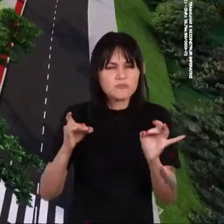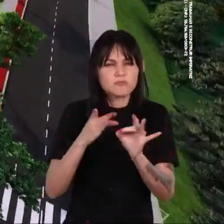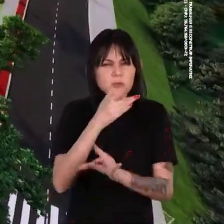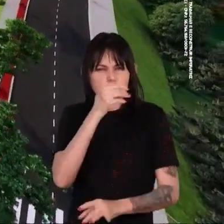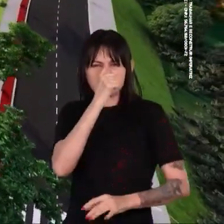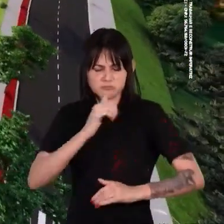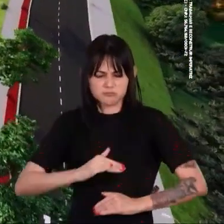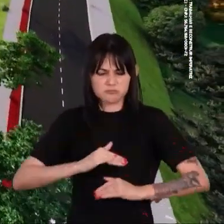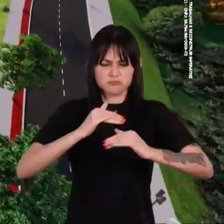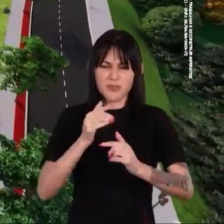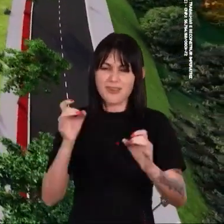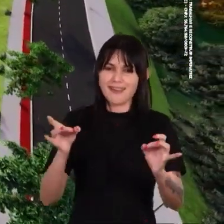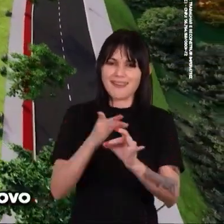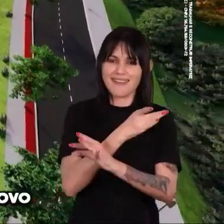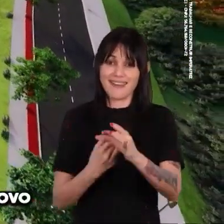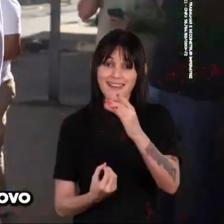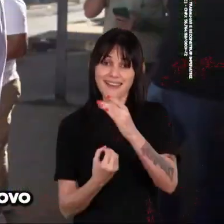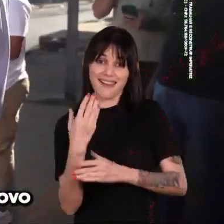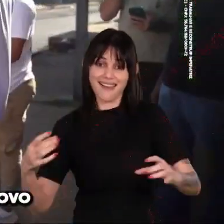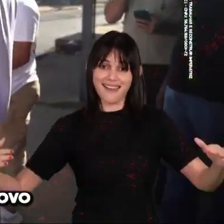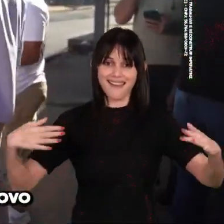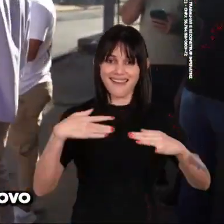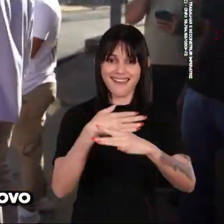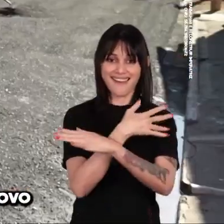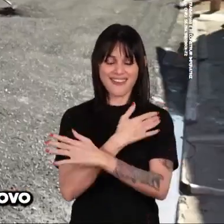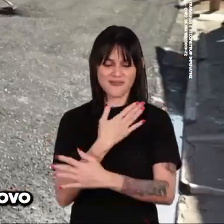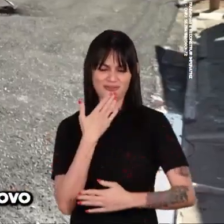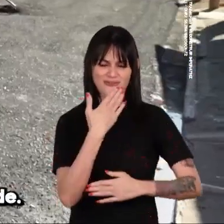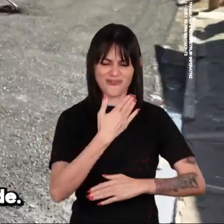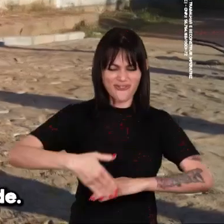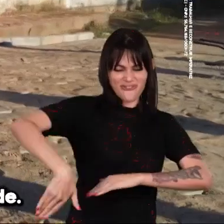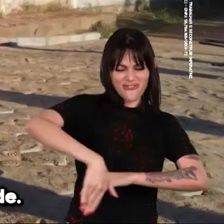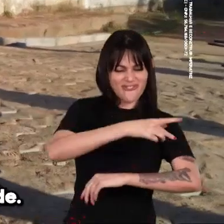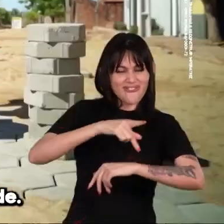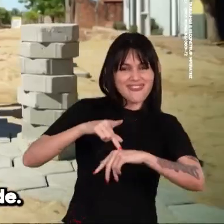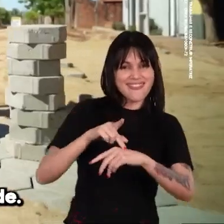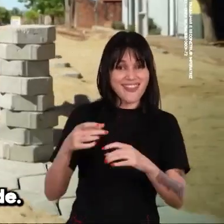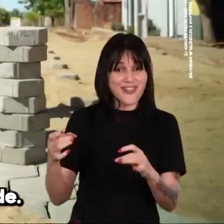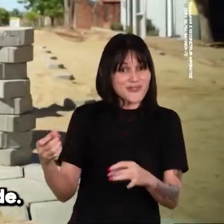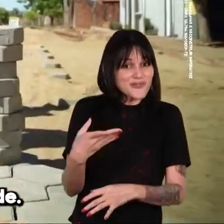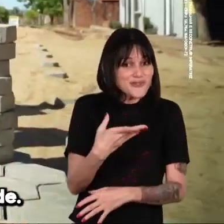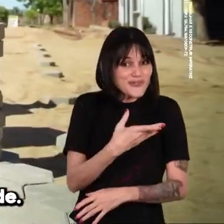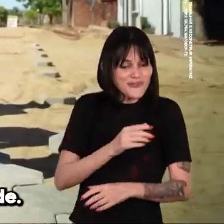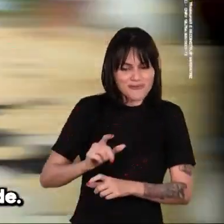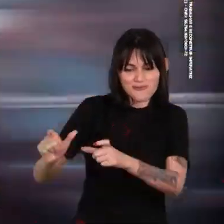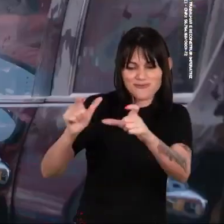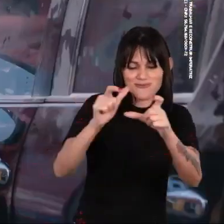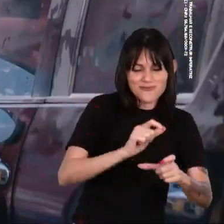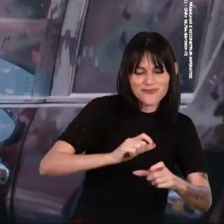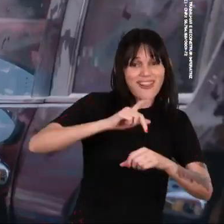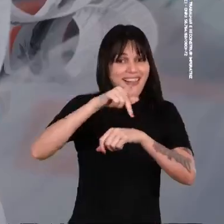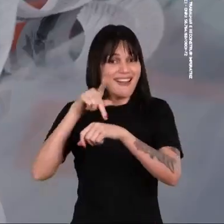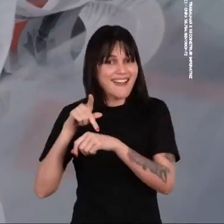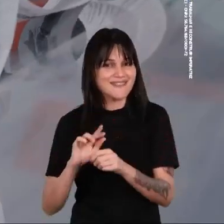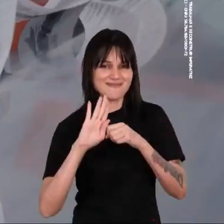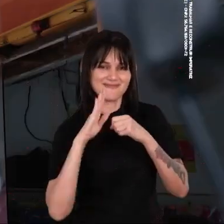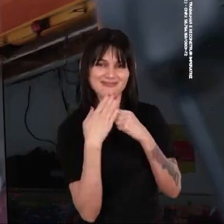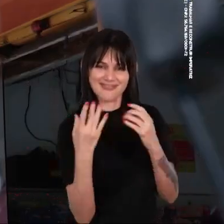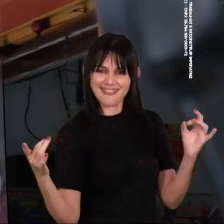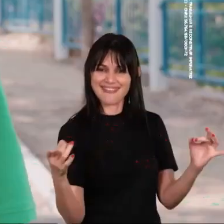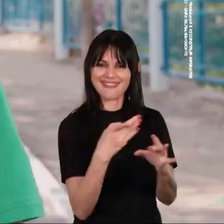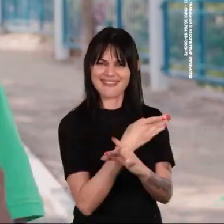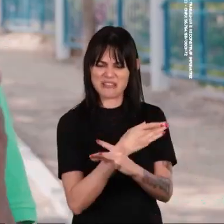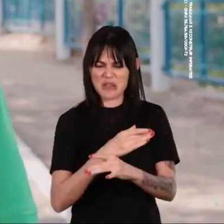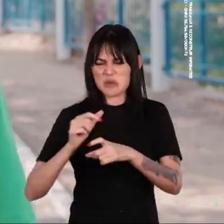alagamentos, criar novas avenidas e uma grande frente de asfalto novo e bloquetes nos bairros da cidade. Vou acabar com a